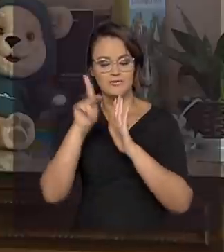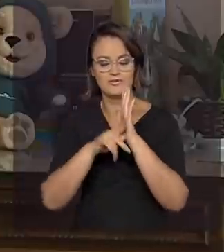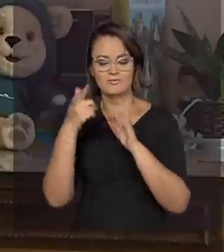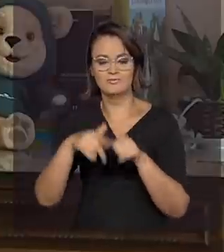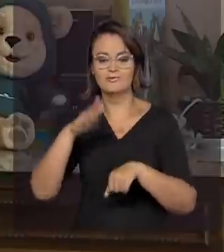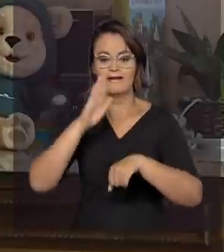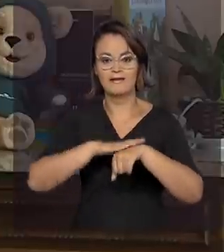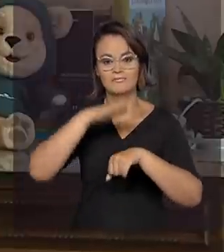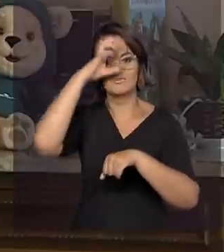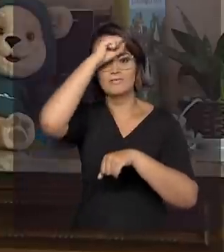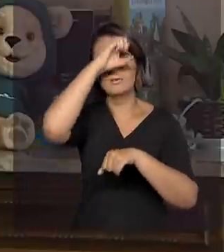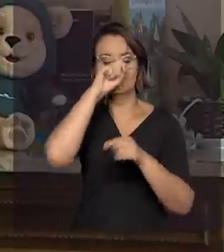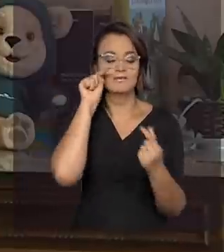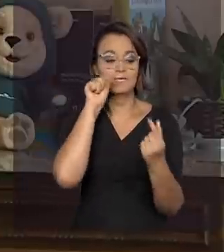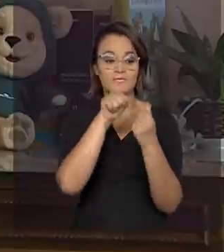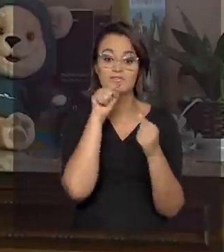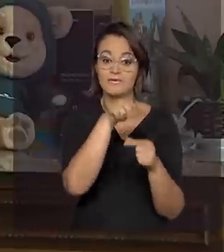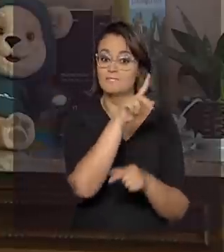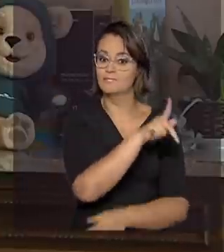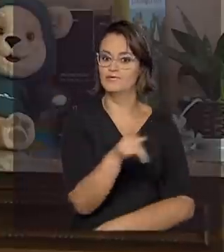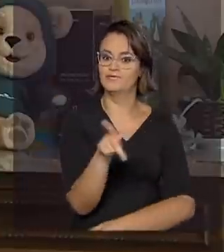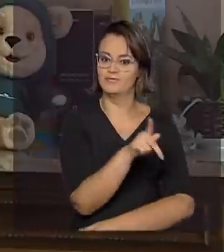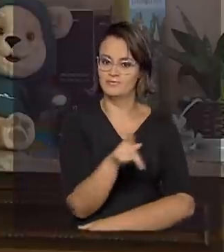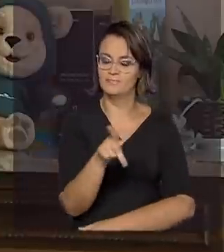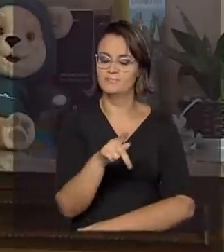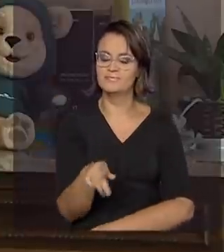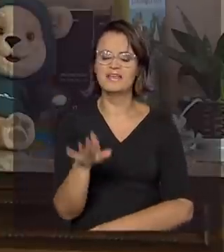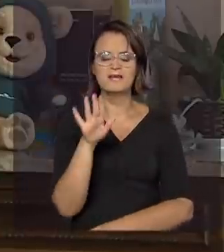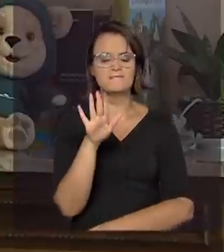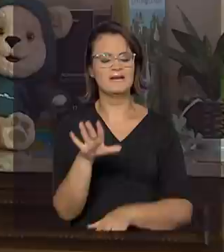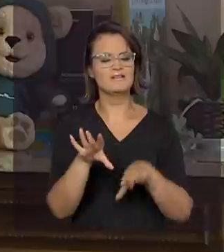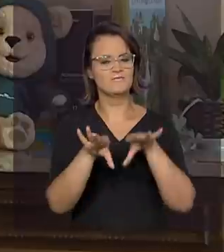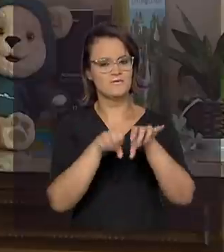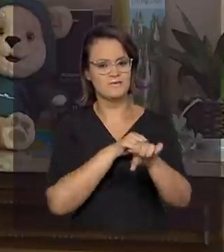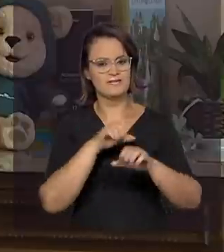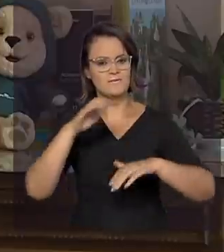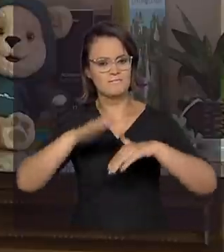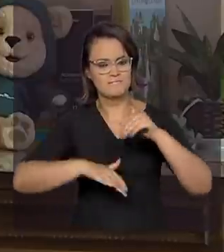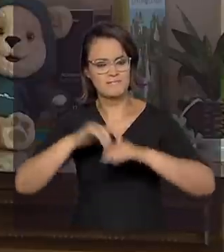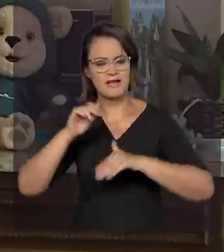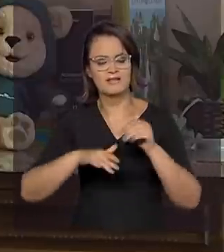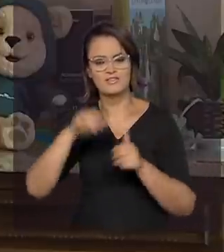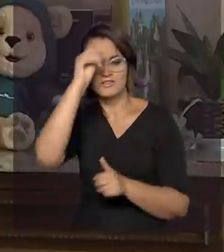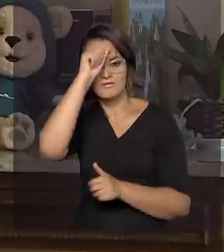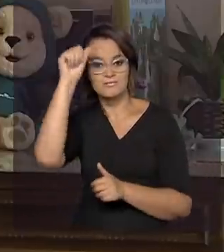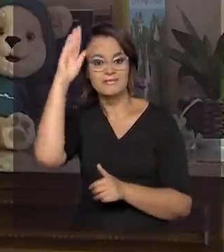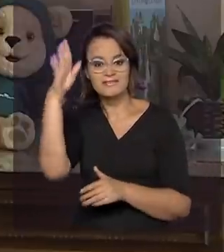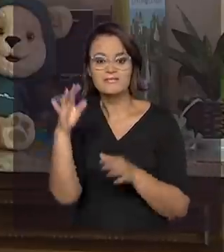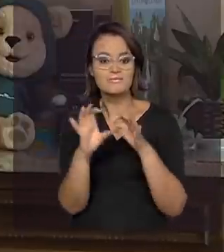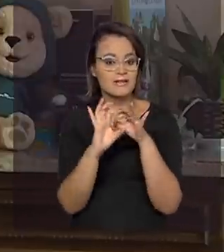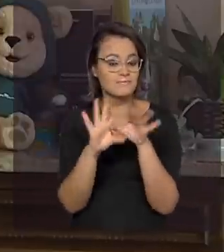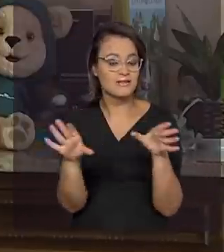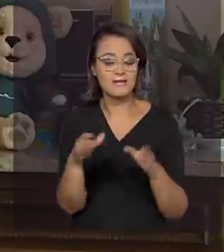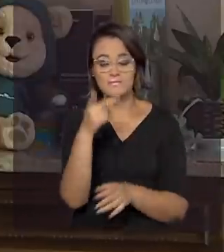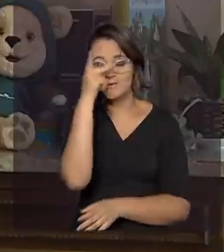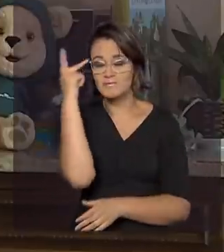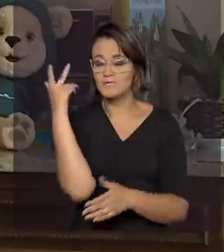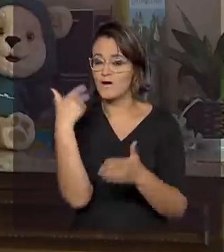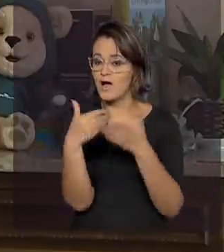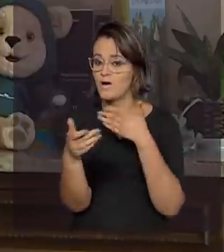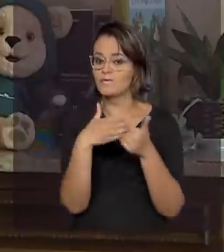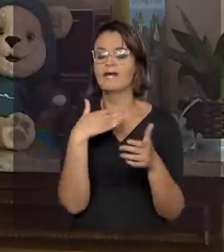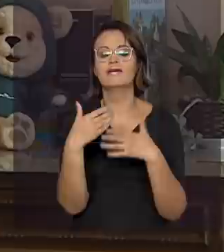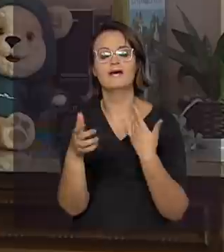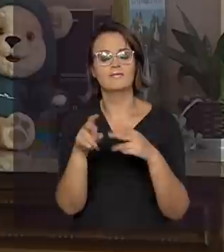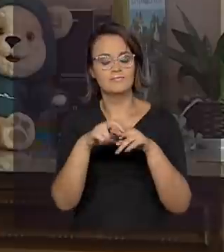-alvo os professores, mas como a formação em práticas de alfabetização está disponível a qualquer cidadão, vários